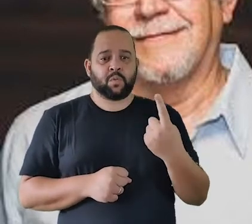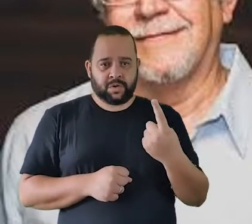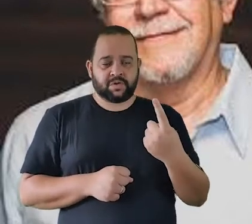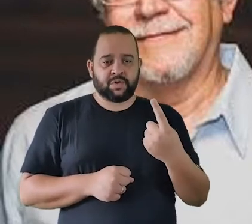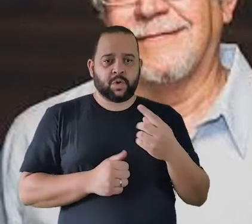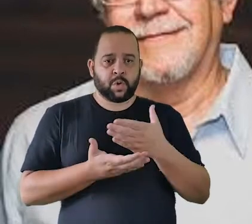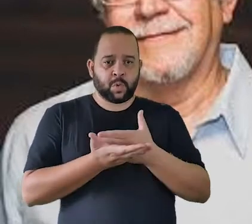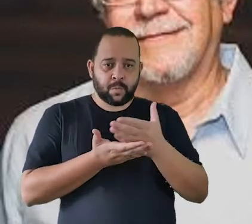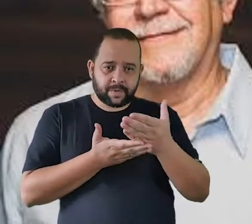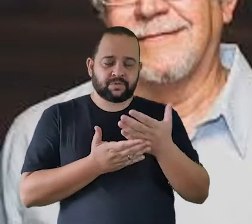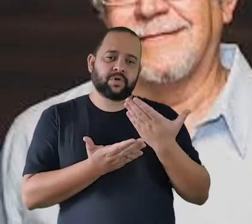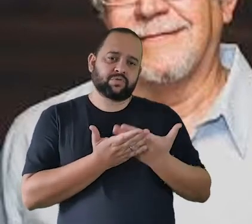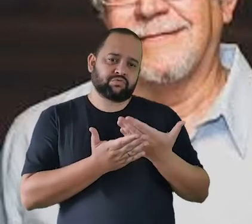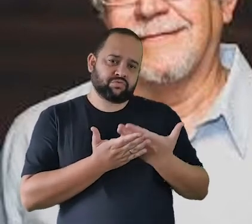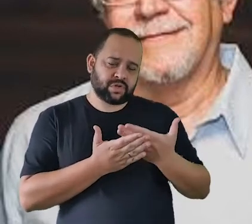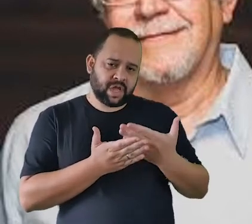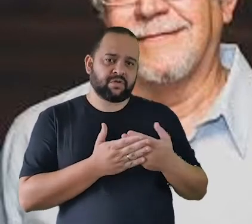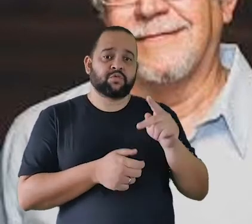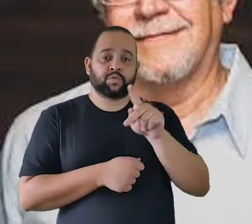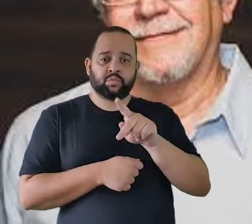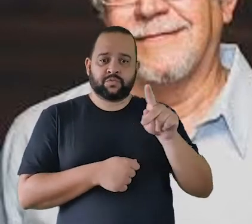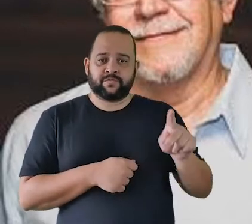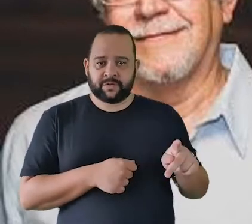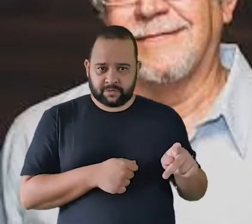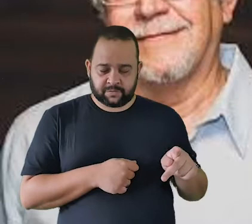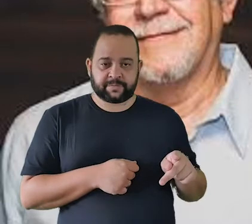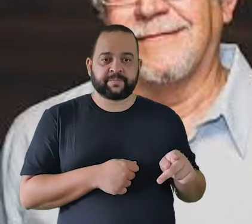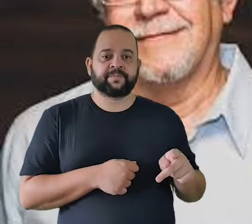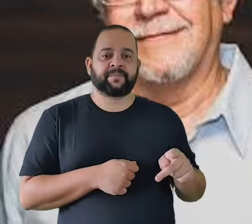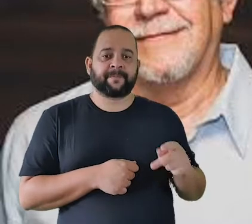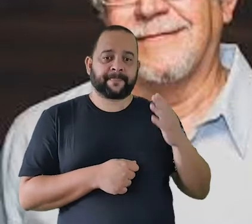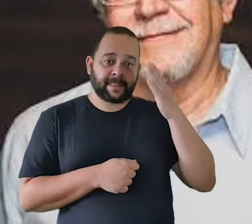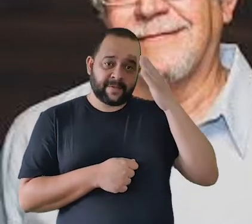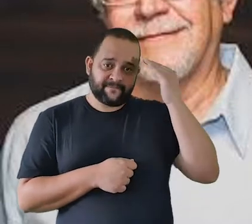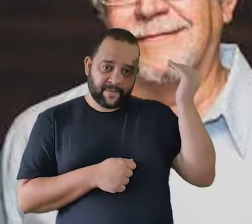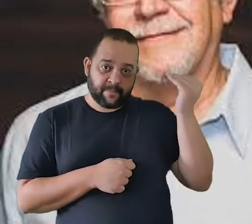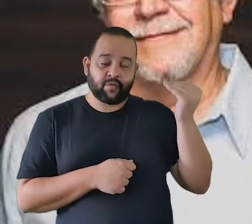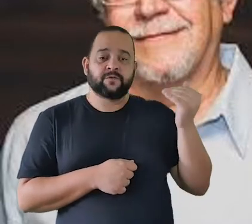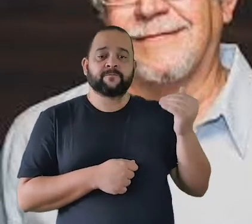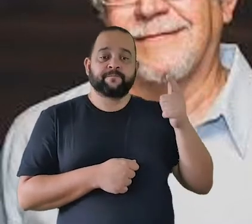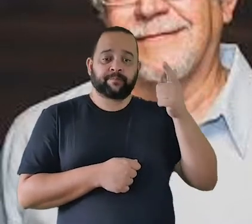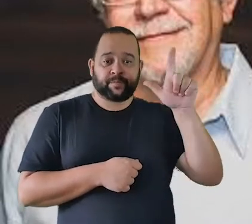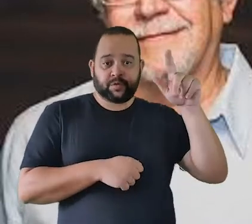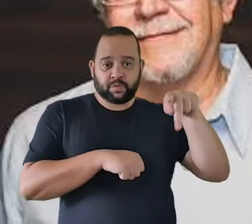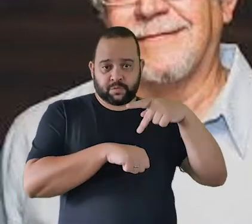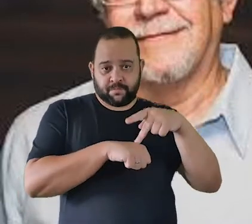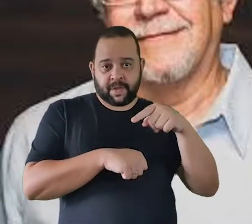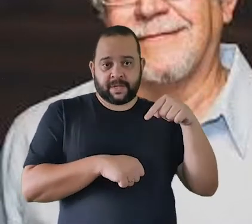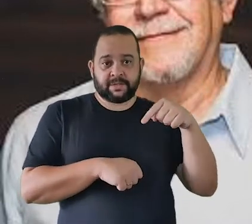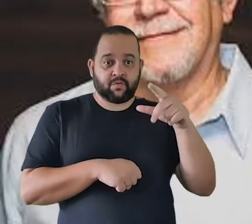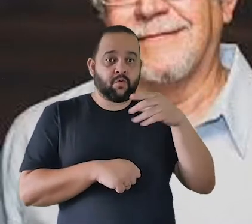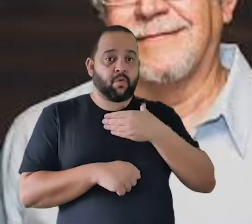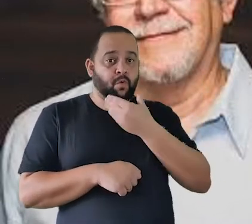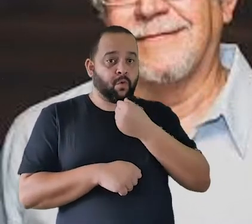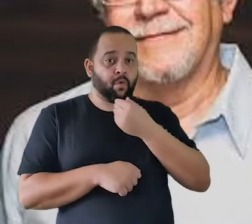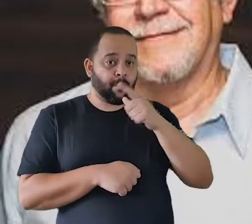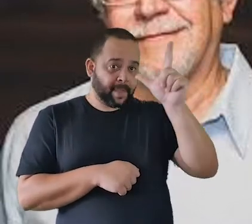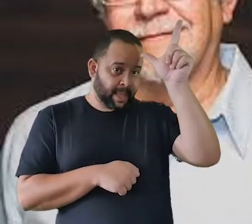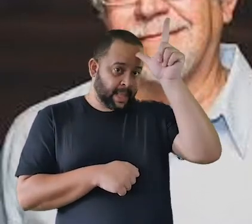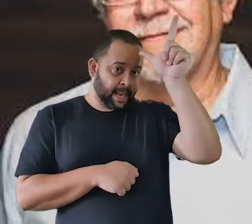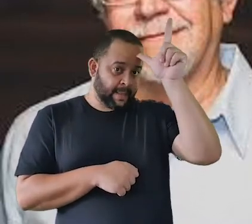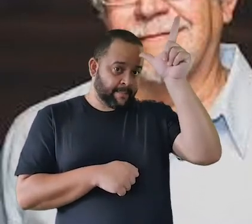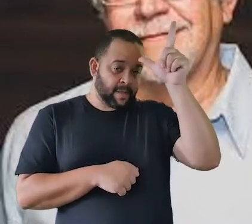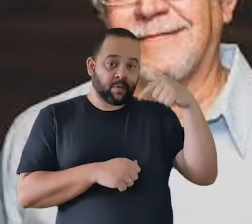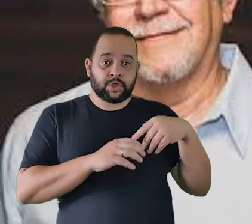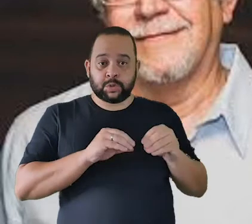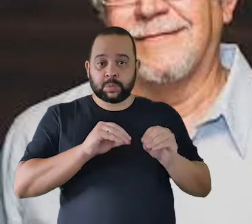Kohlreuter, um dos grandes professores que deu aula aqui no Brasil. Ele era alemão e